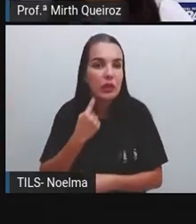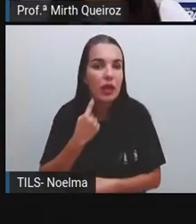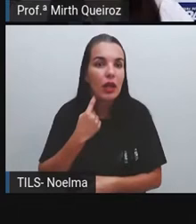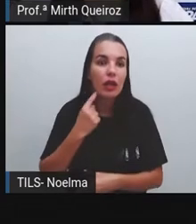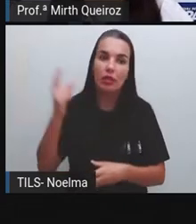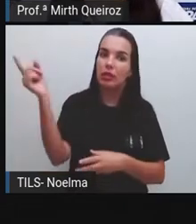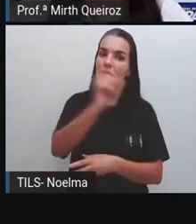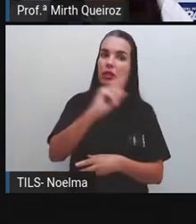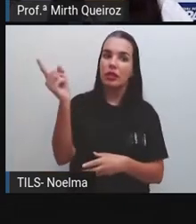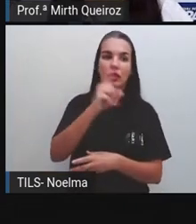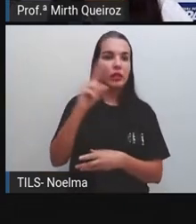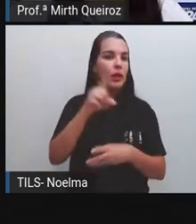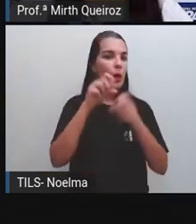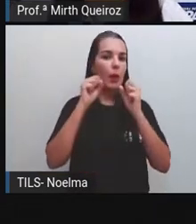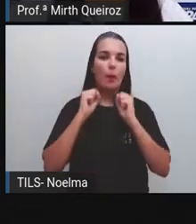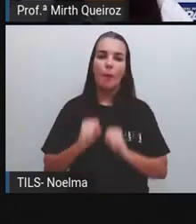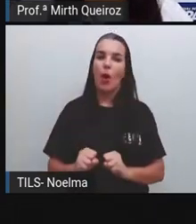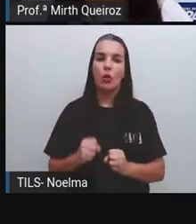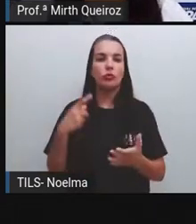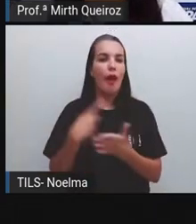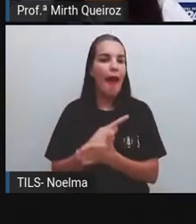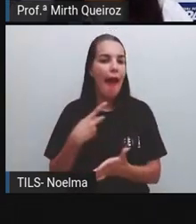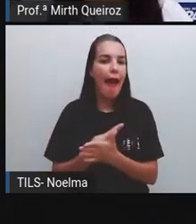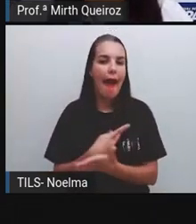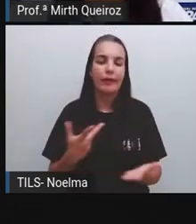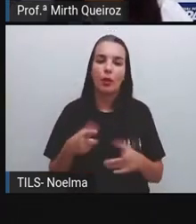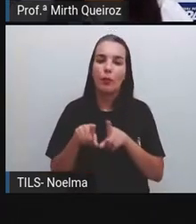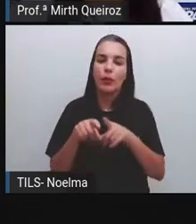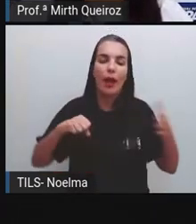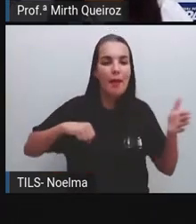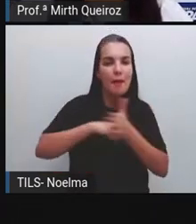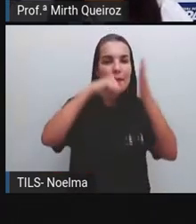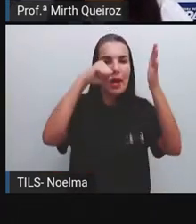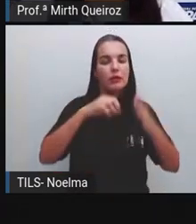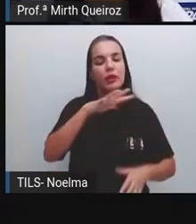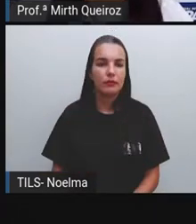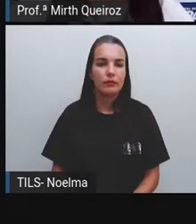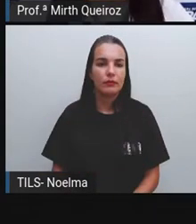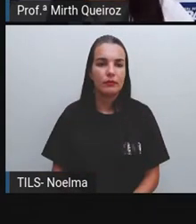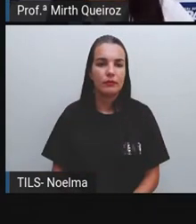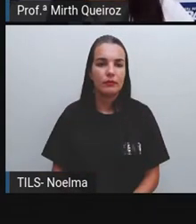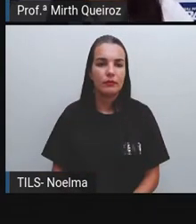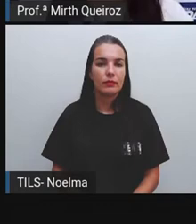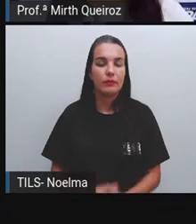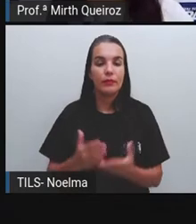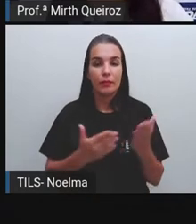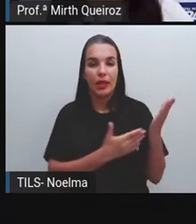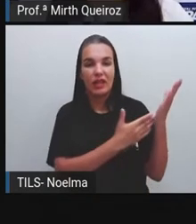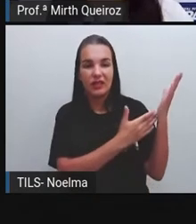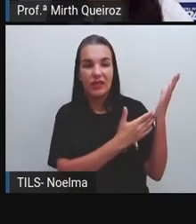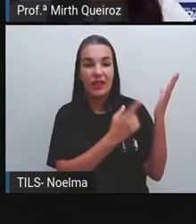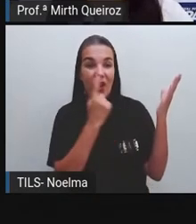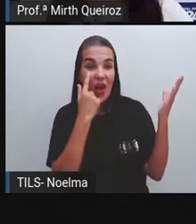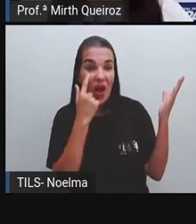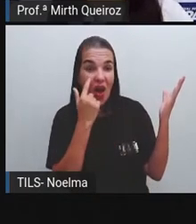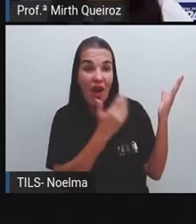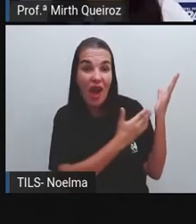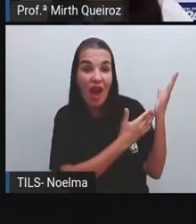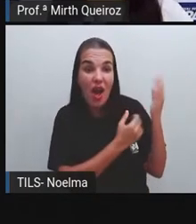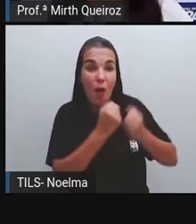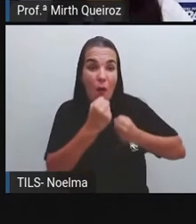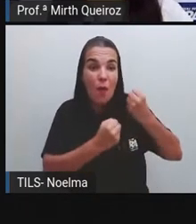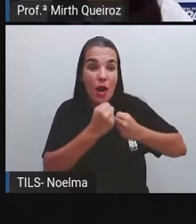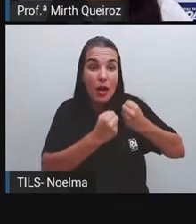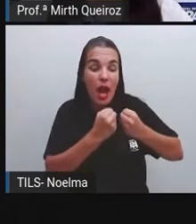prejudica bastante aí, causando impactos ambientais imensuráveis. Algumas imagens abaixo aqui retratam